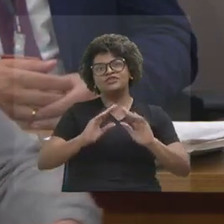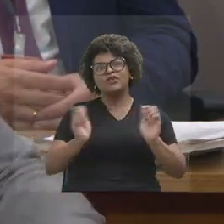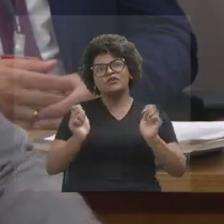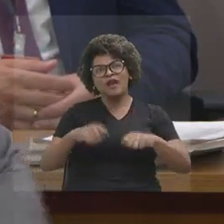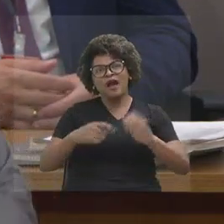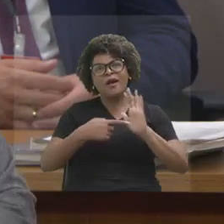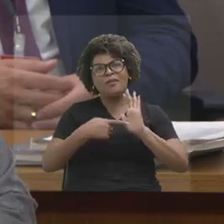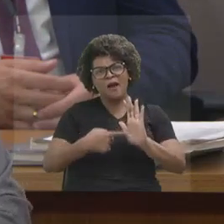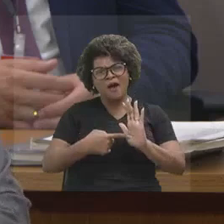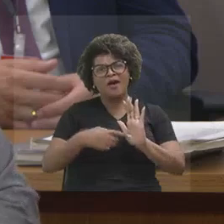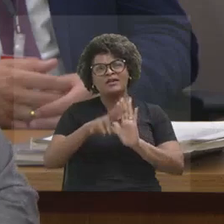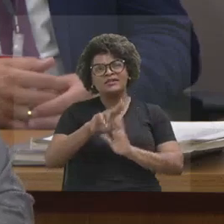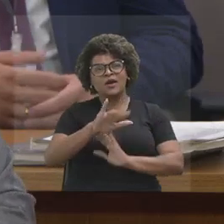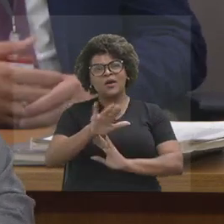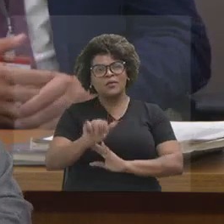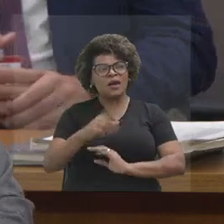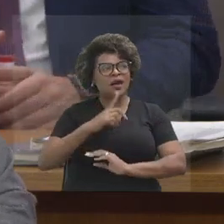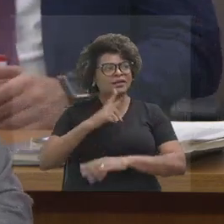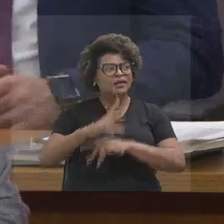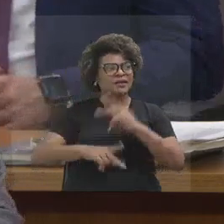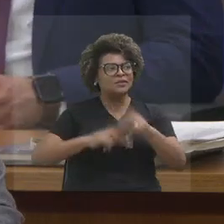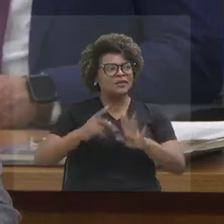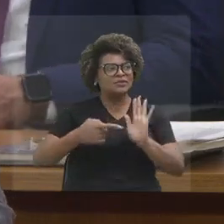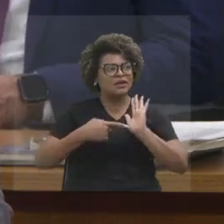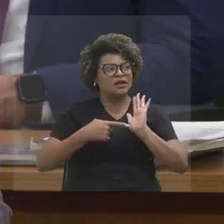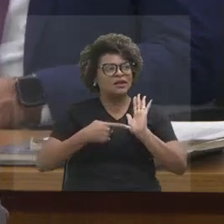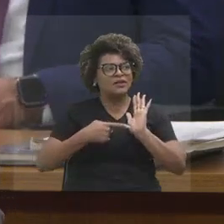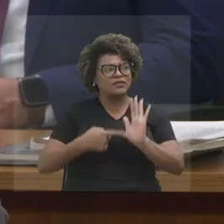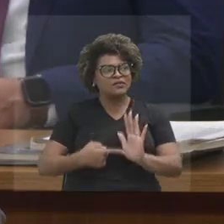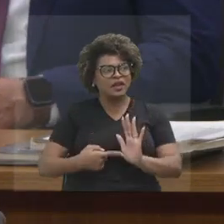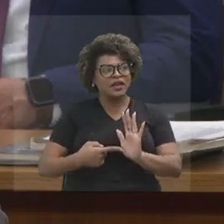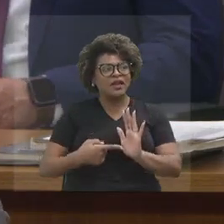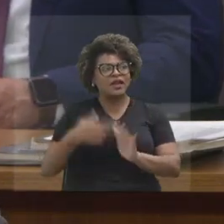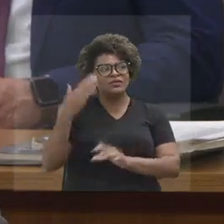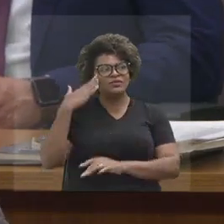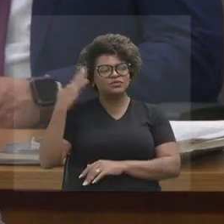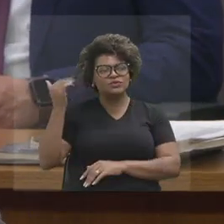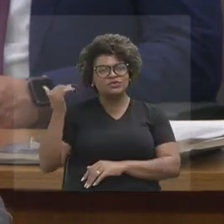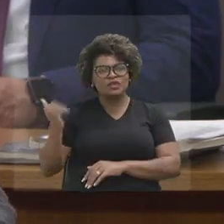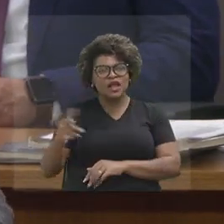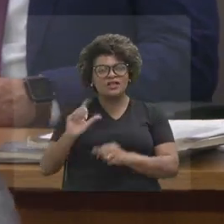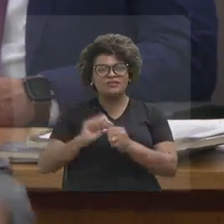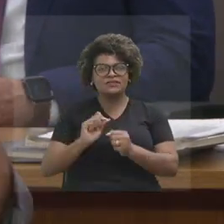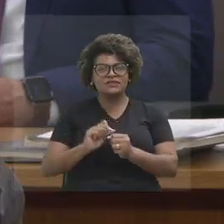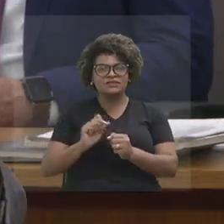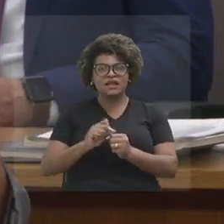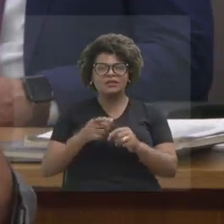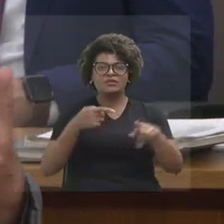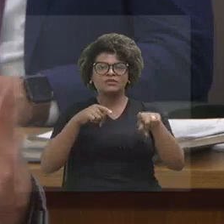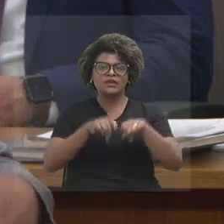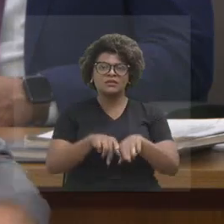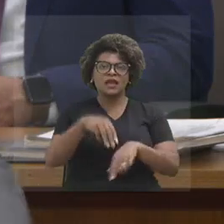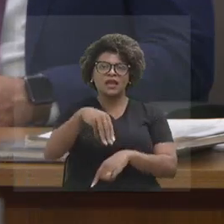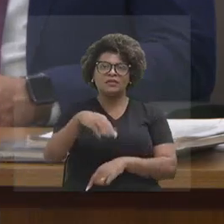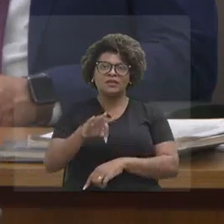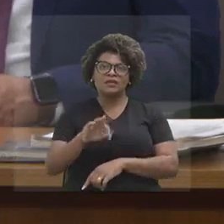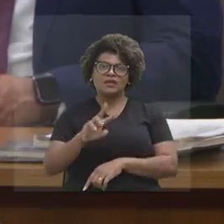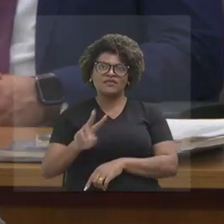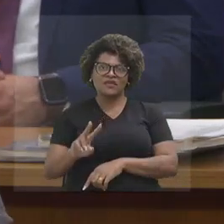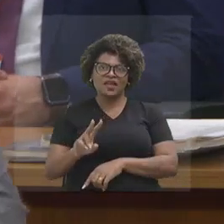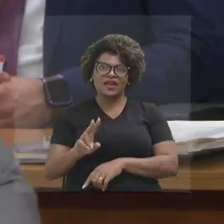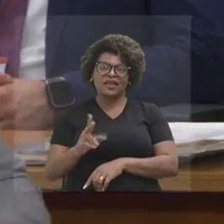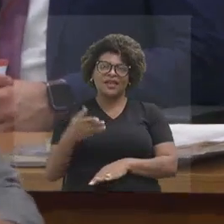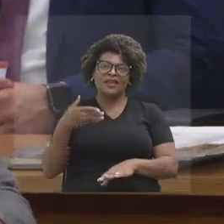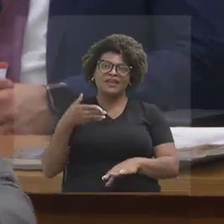o Ubar, que o pessoal está acompanhando, está um sucesso danado e tudo. Aí a gente fez uma parceria com a NTV e a gente entrou em dual. Pela primeira